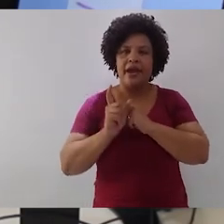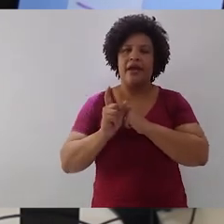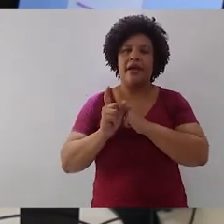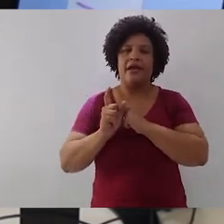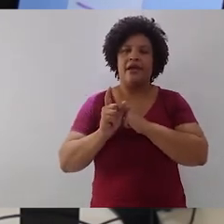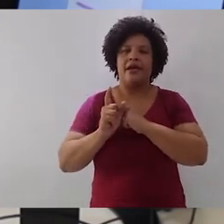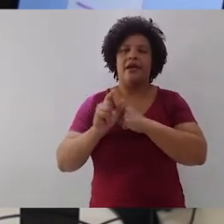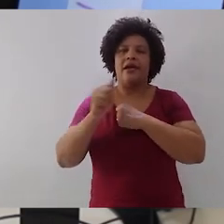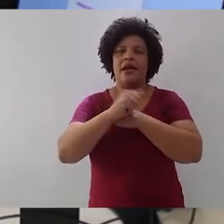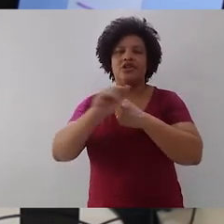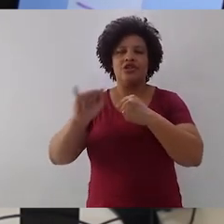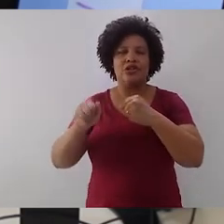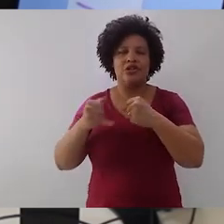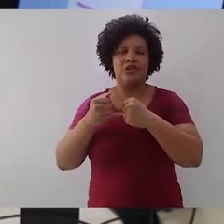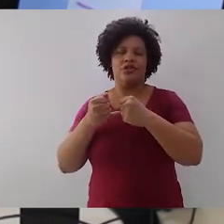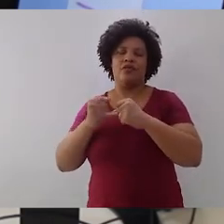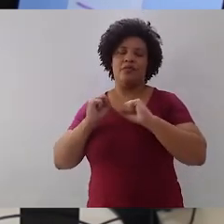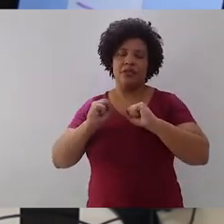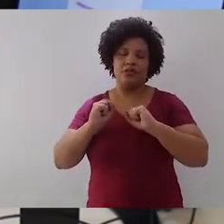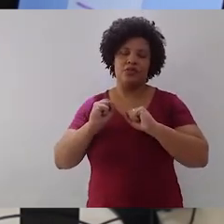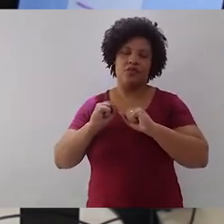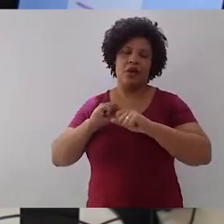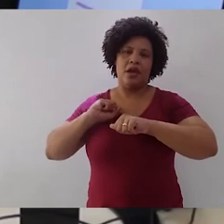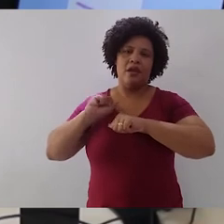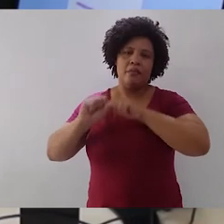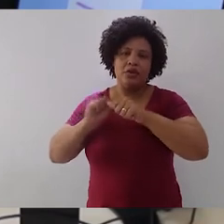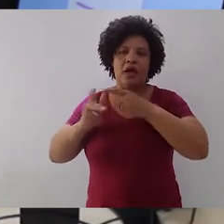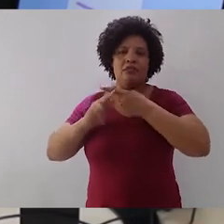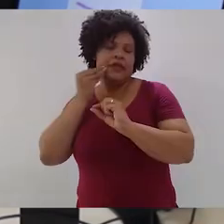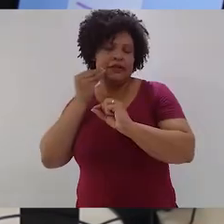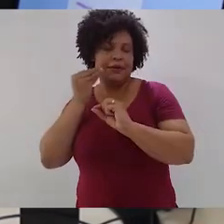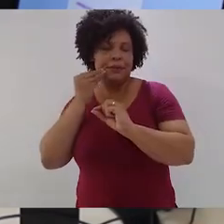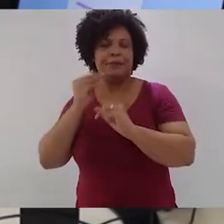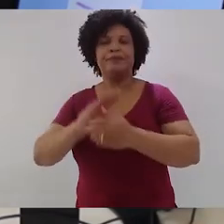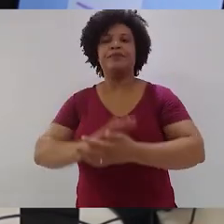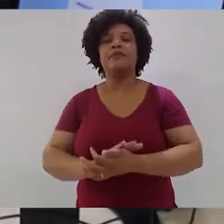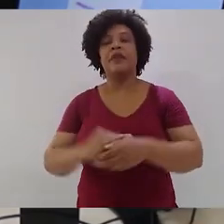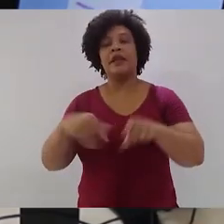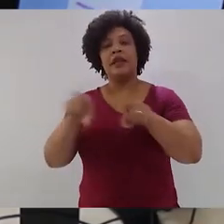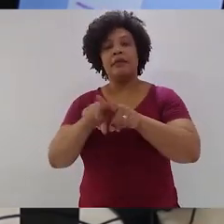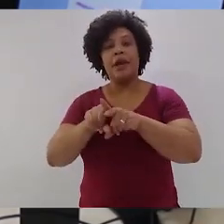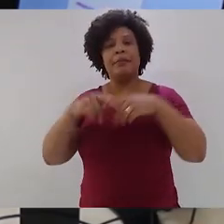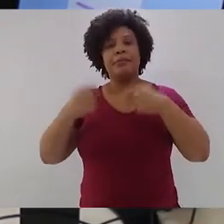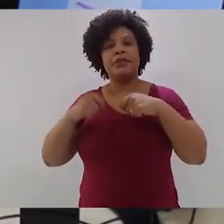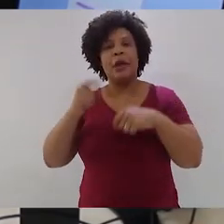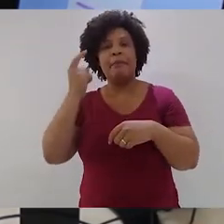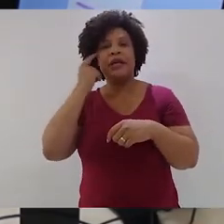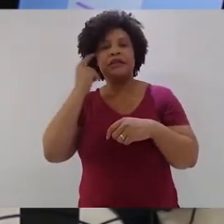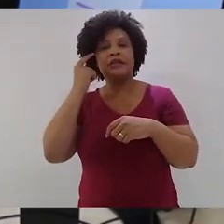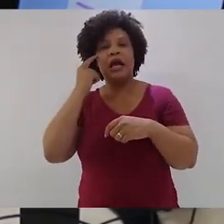eu ser um pouco mais econômico no uso desse recurso. Também preciso de pensar nas